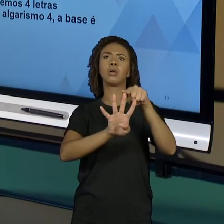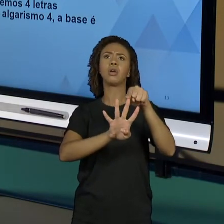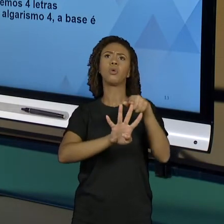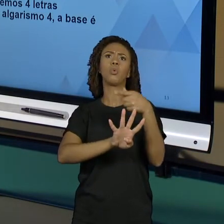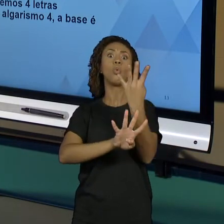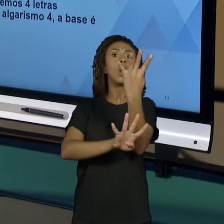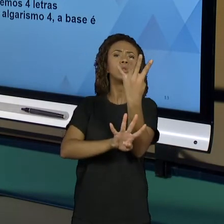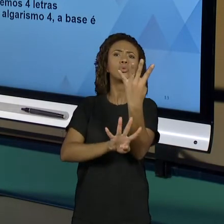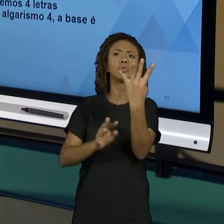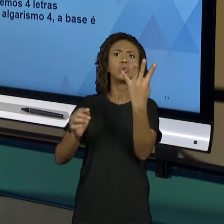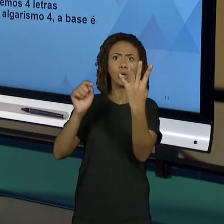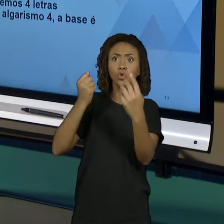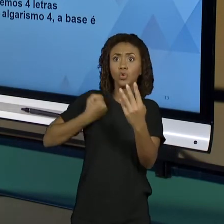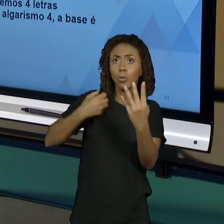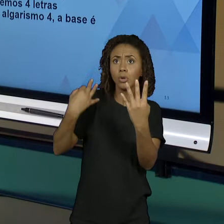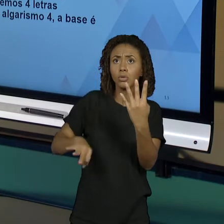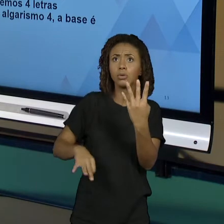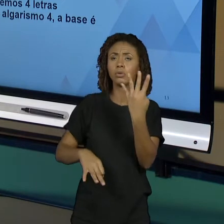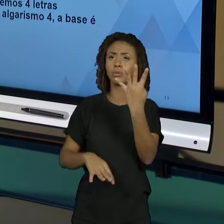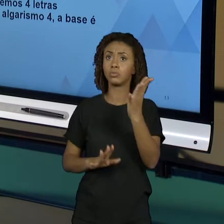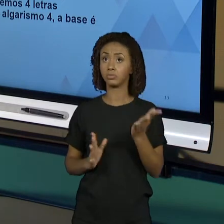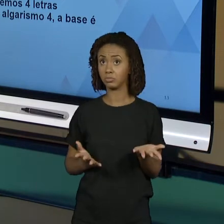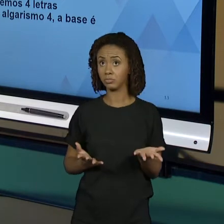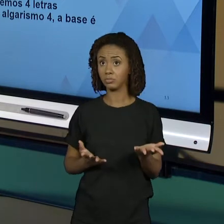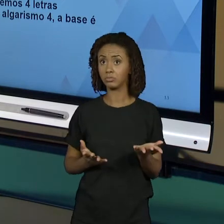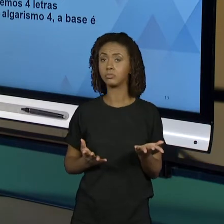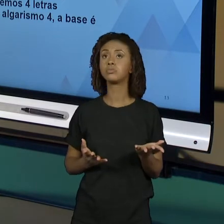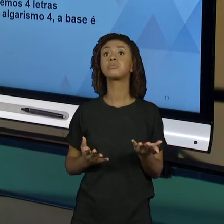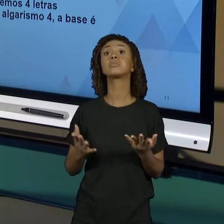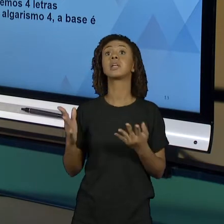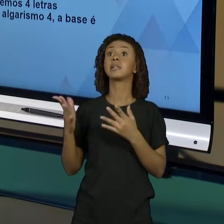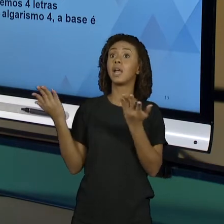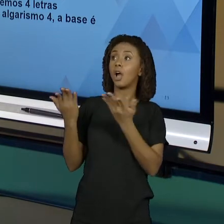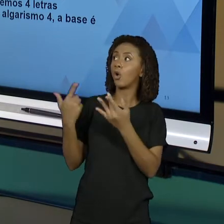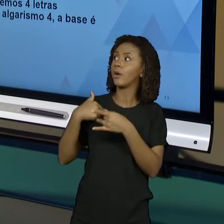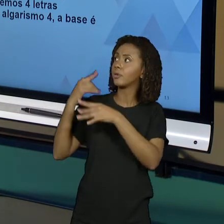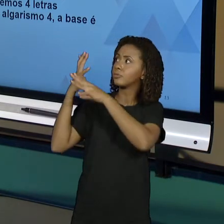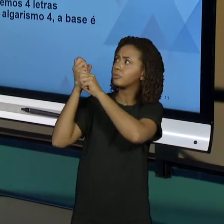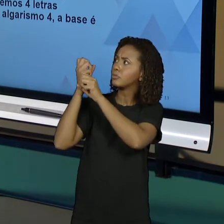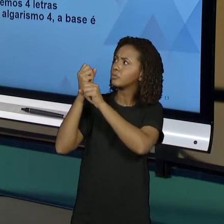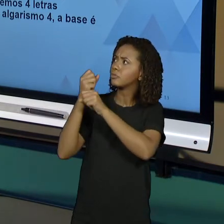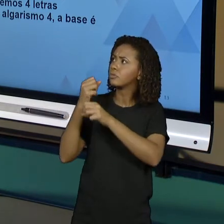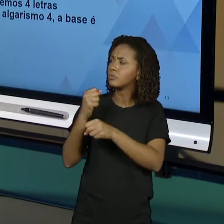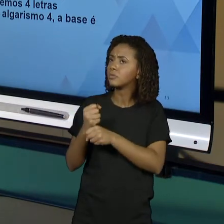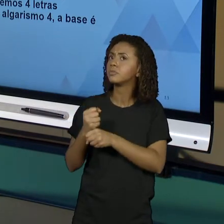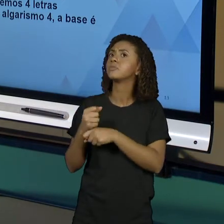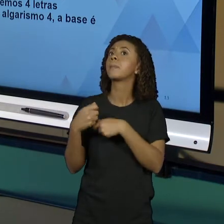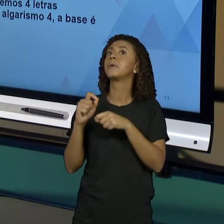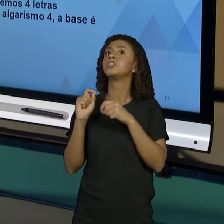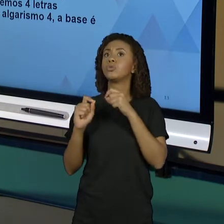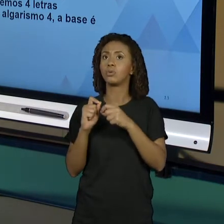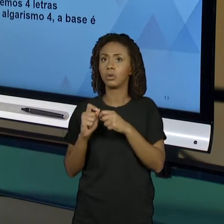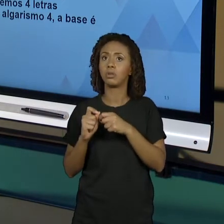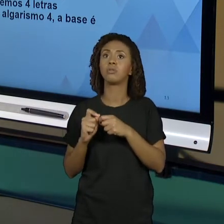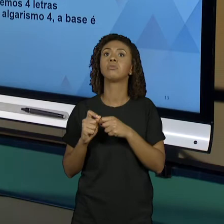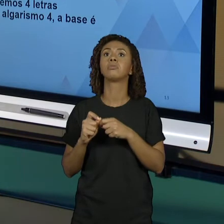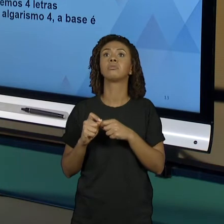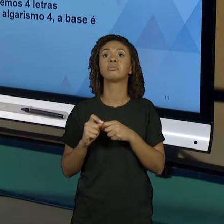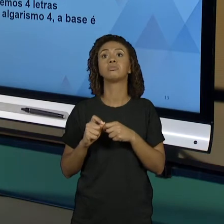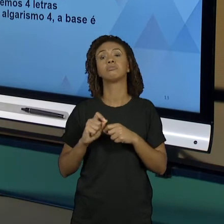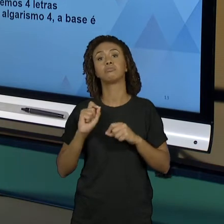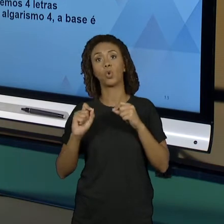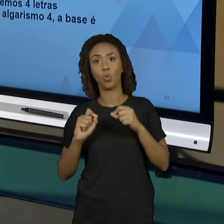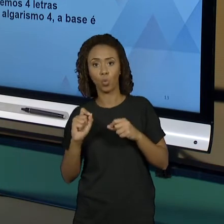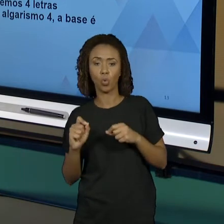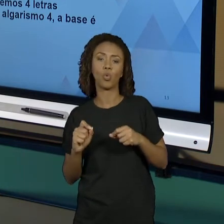eu já tinha 4 letras diferentes eu devo estar trabalhando num sistema que é maior ou igual a 5. Porque